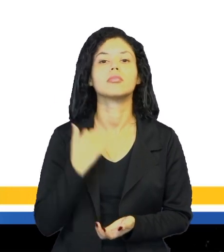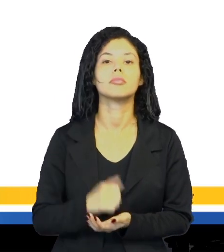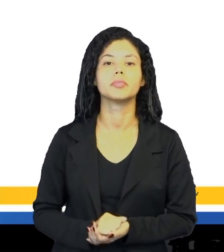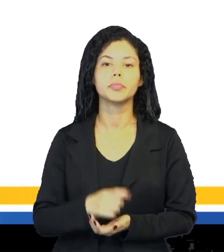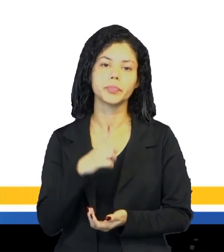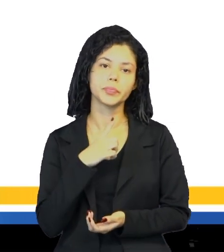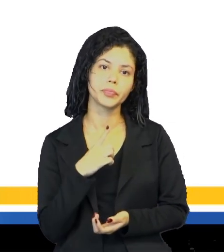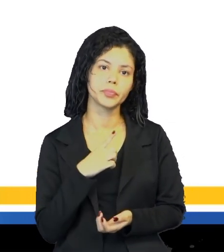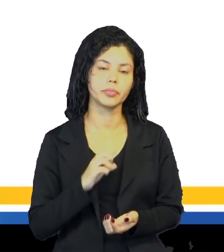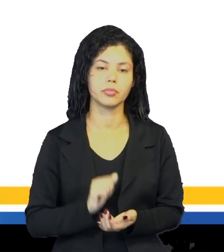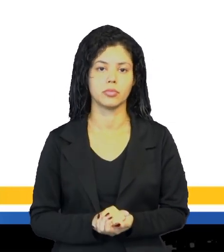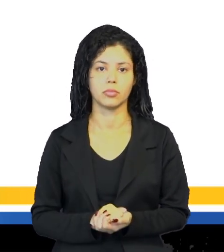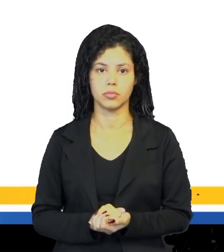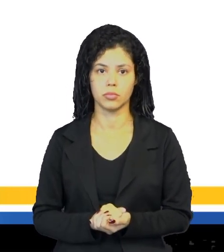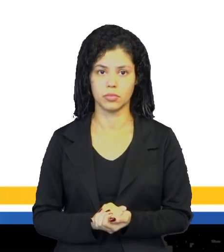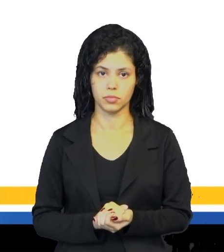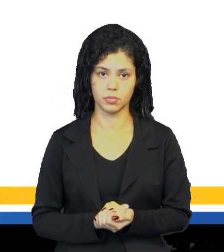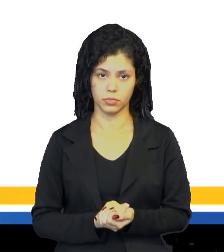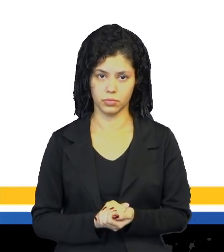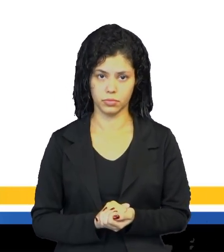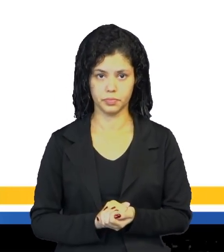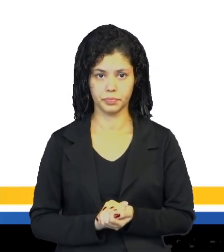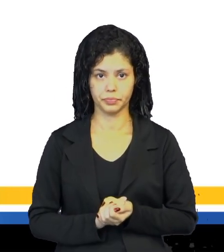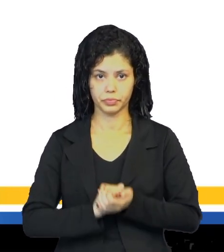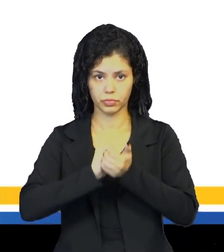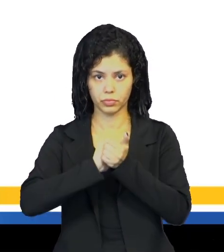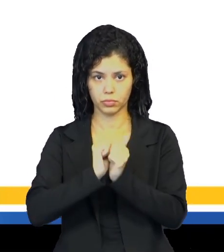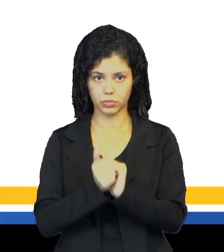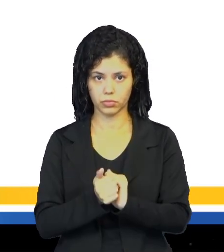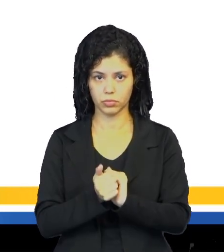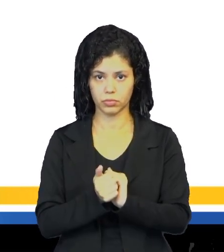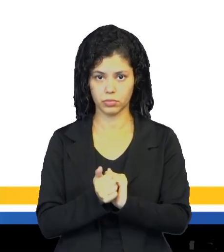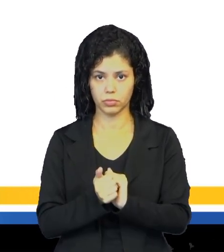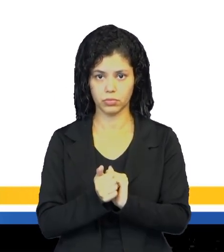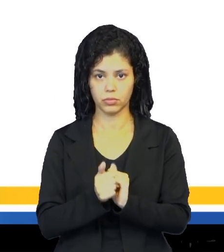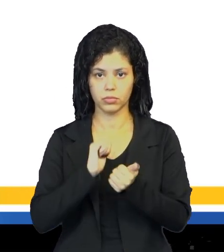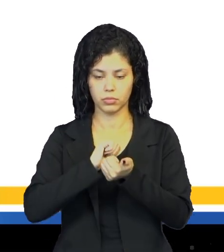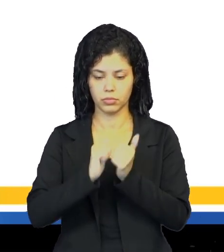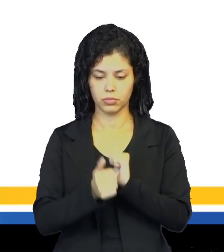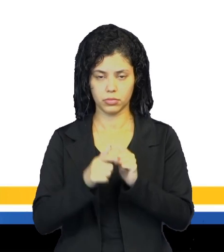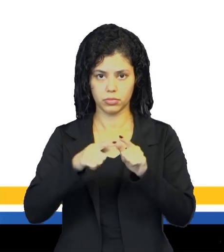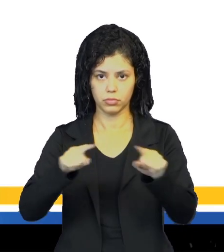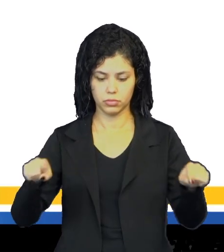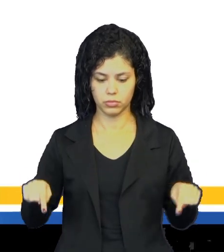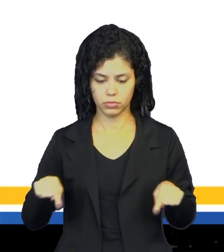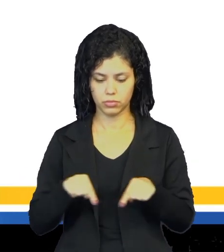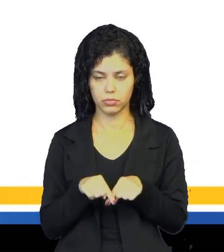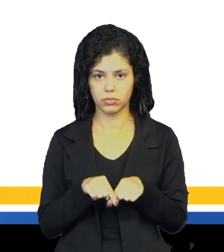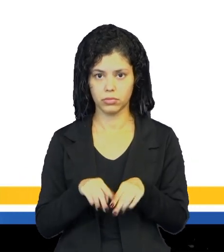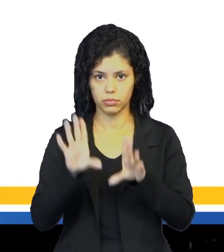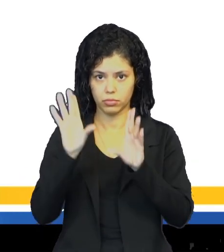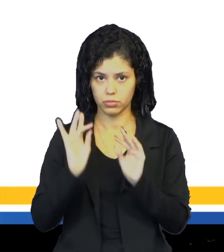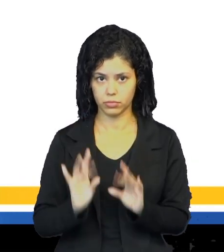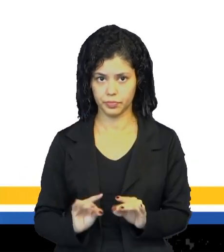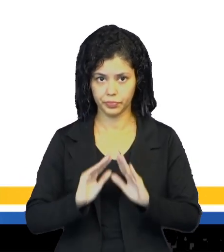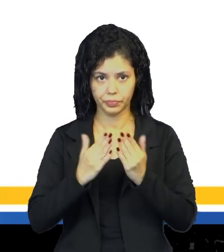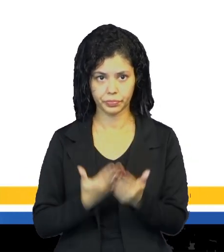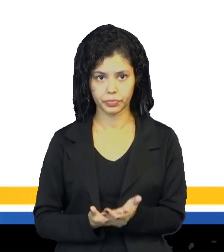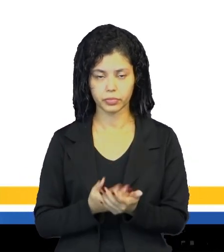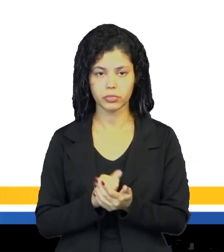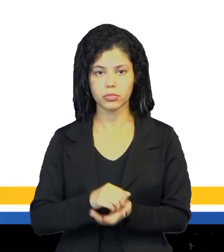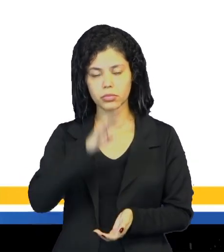temos na zona de deportes. Então, pessoal, a zona de deporte, né, aí vai depender de cada escola.